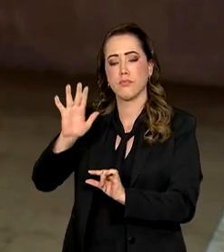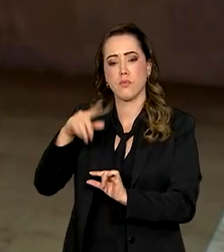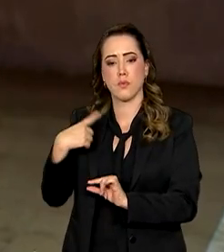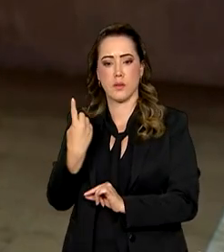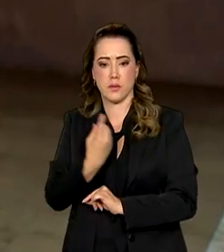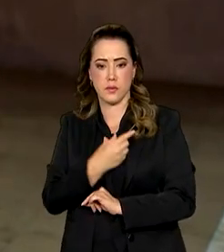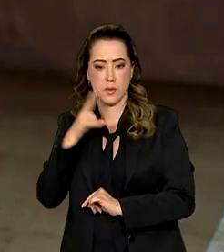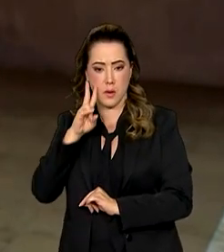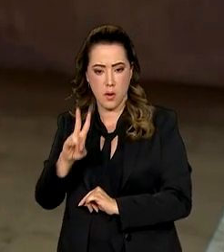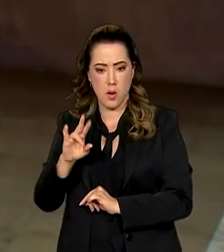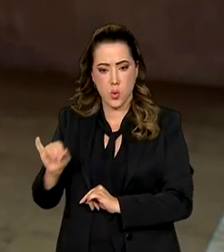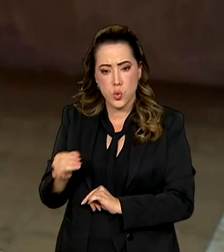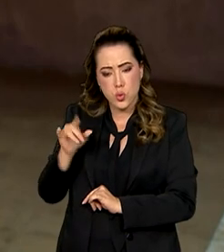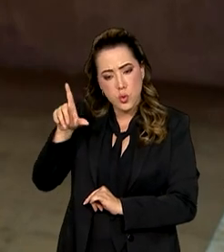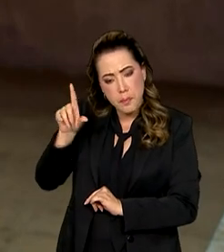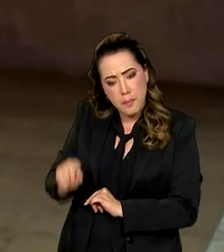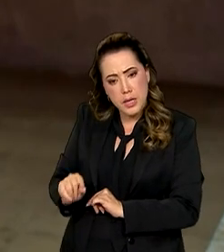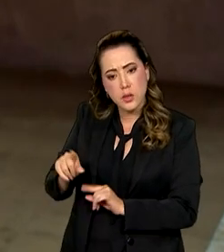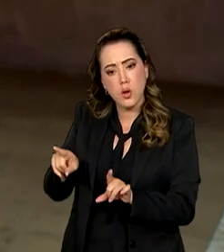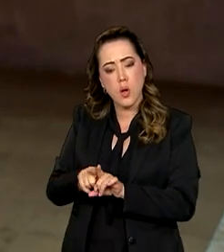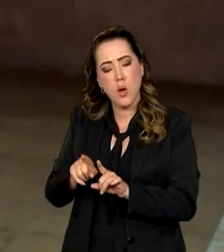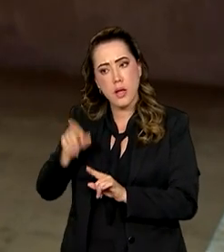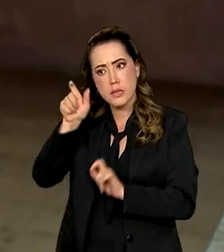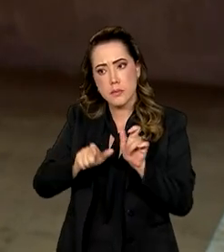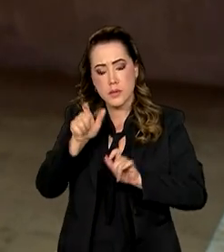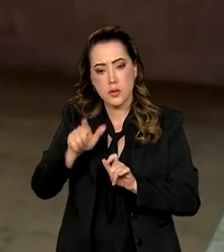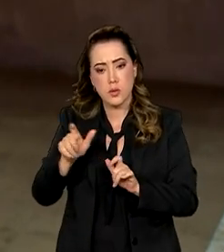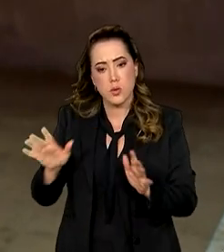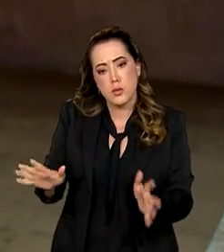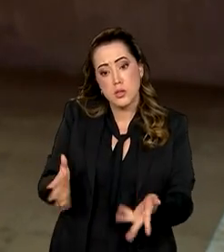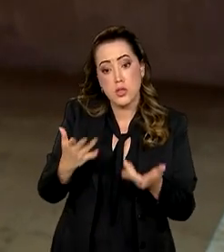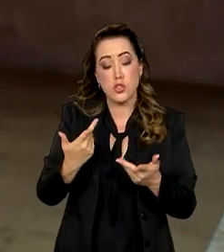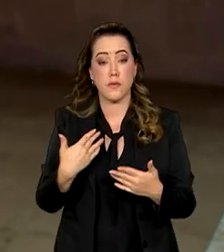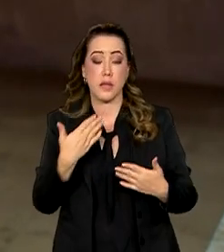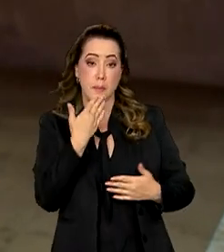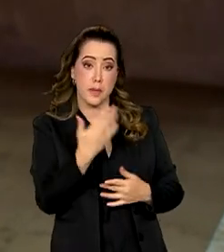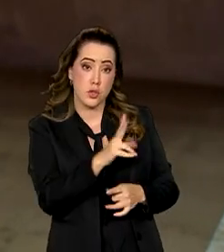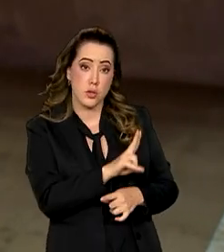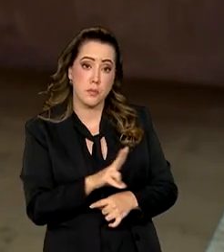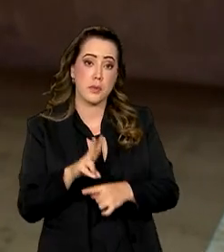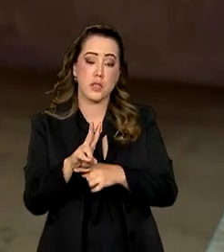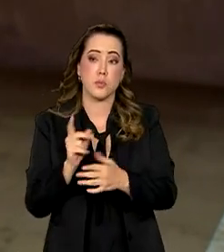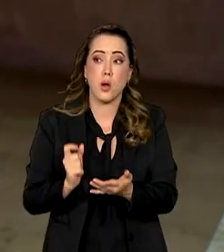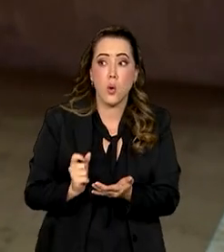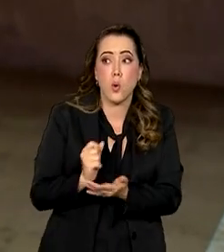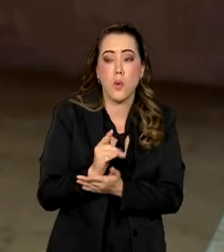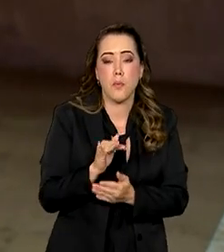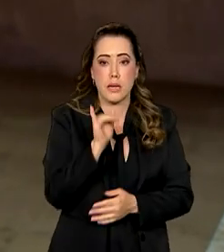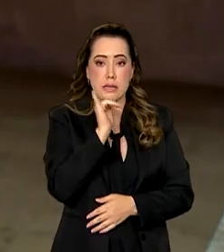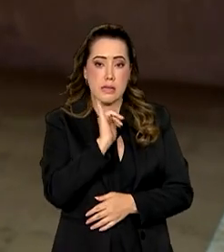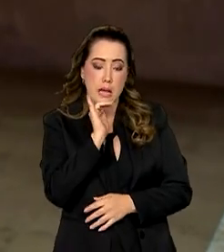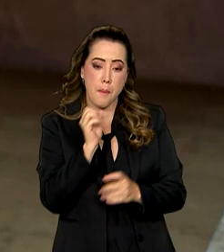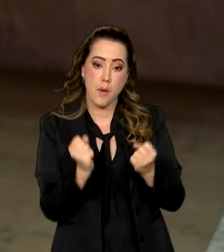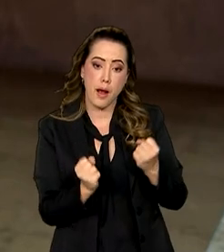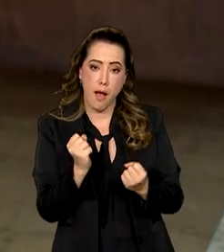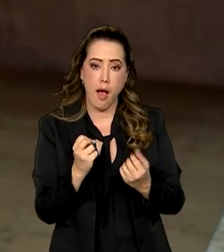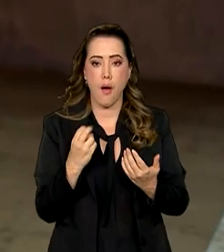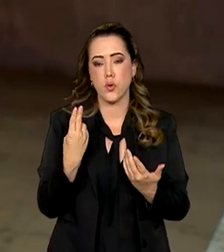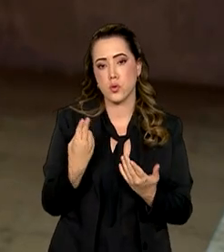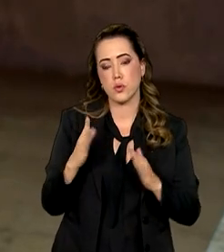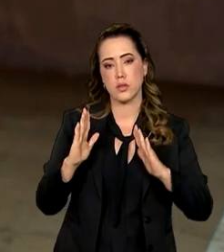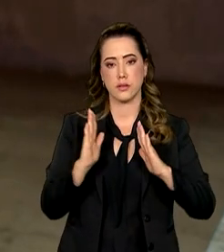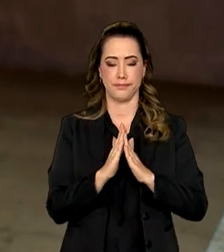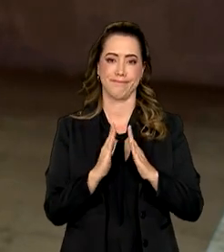juros mais baixos, as pessoas são incentivadas a tomar empréstimos para comprar, por exemplo, carros imóveis,